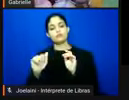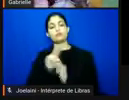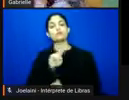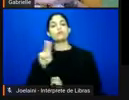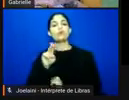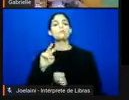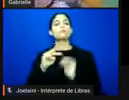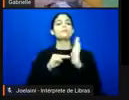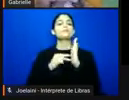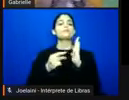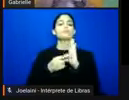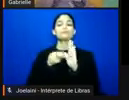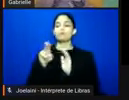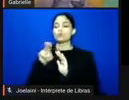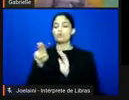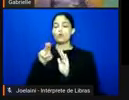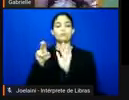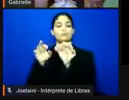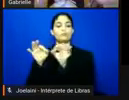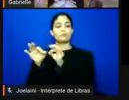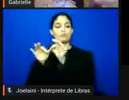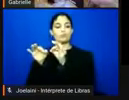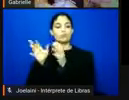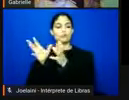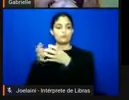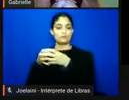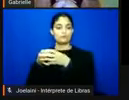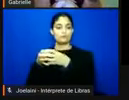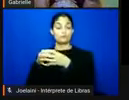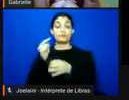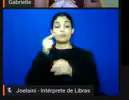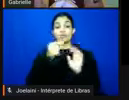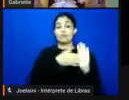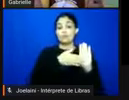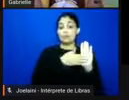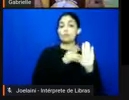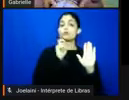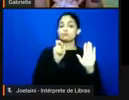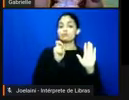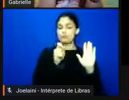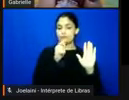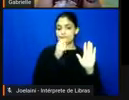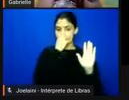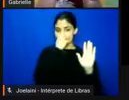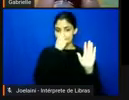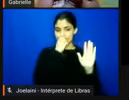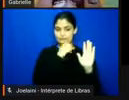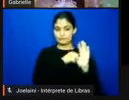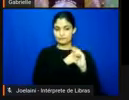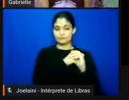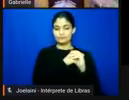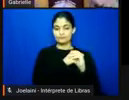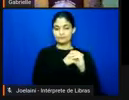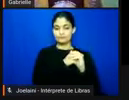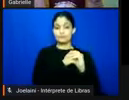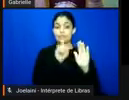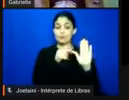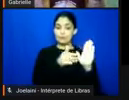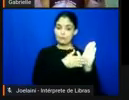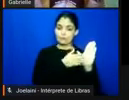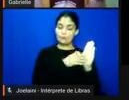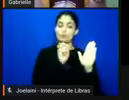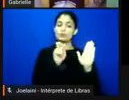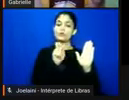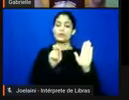significado dos nomes das organizações. E aí, a Alicia propõe que a gente pense, uma atividade curta, como vocês